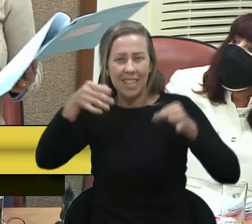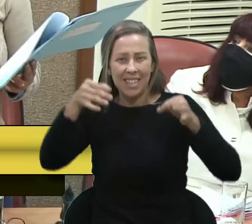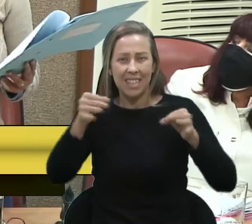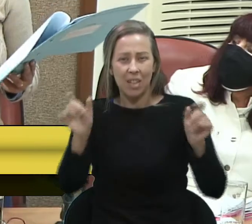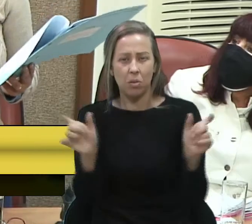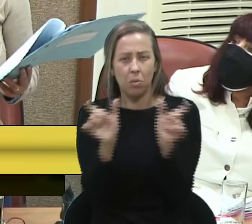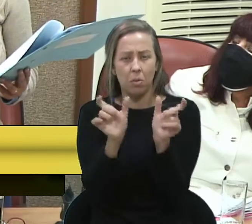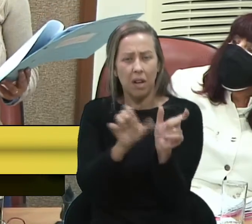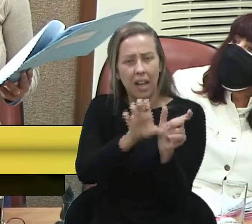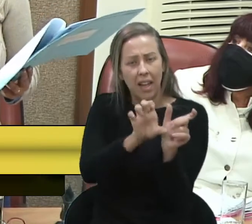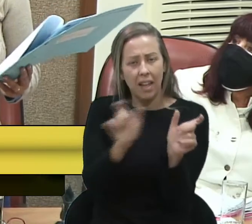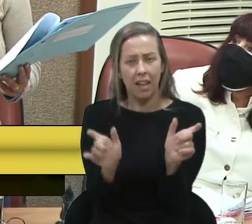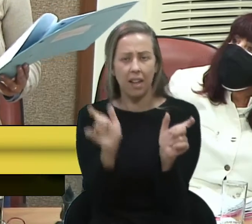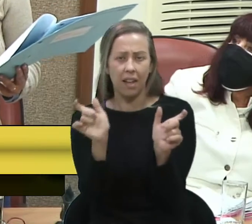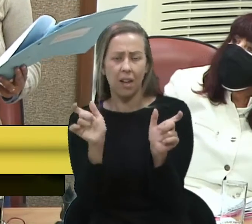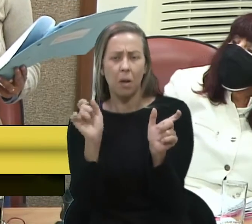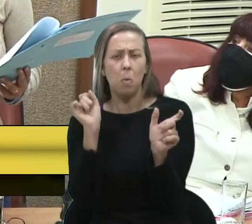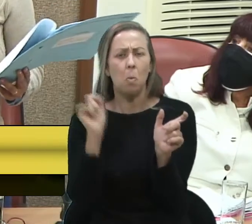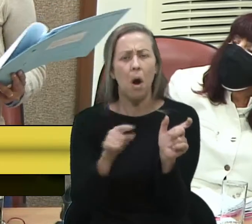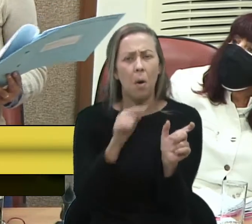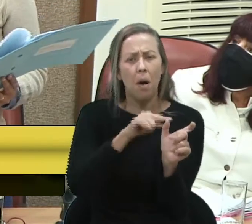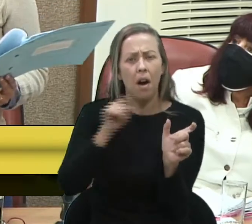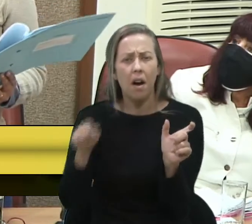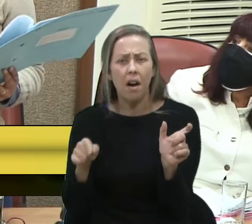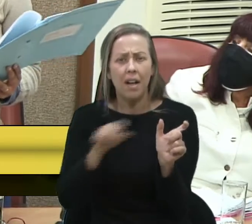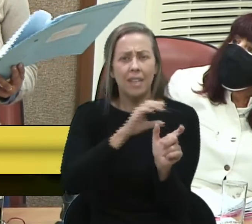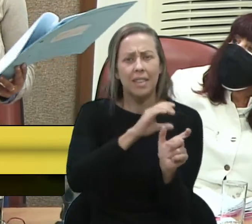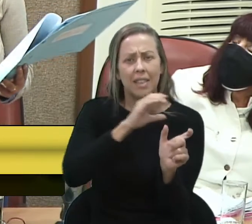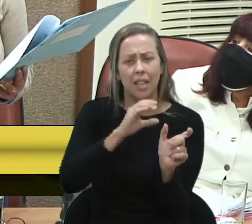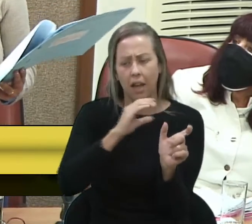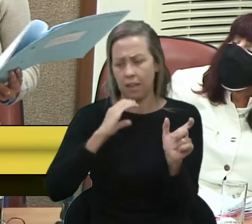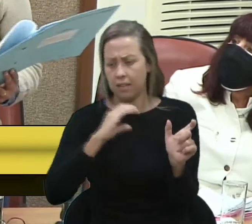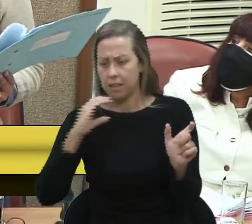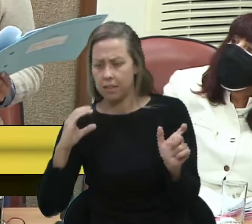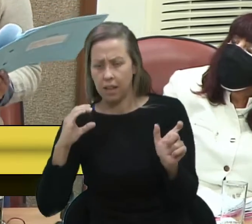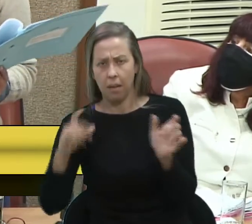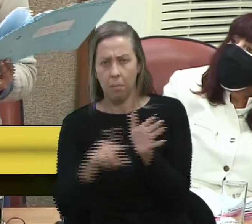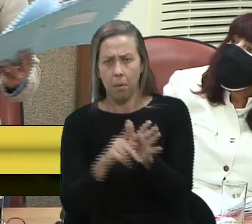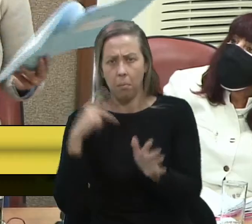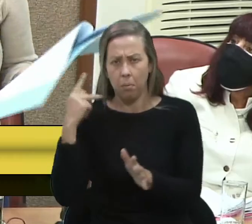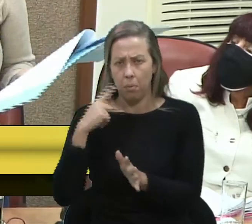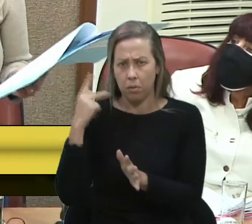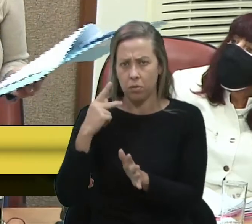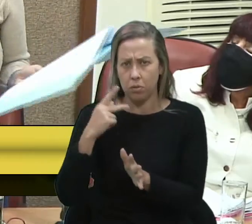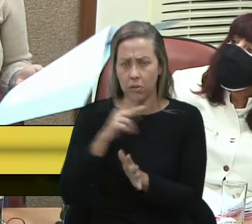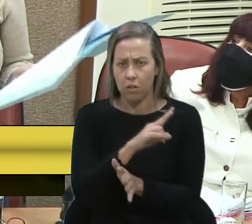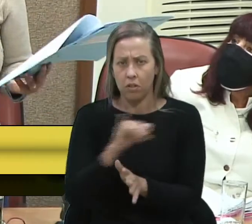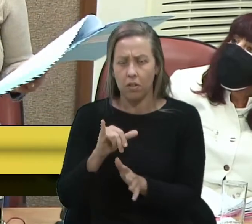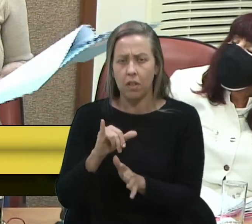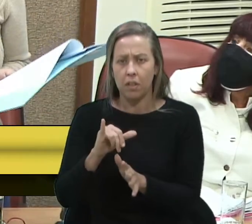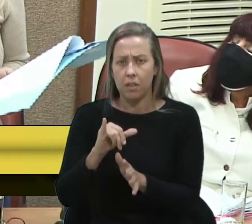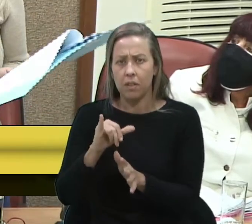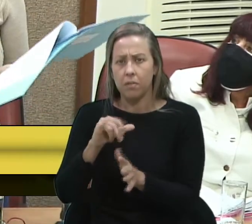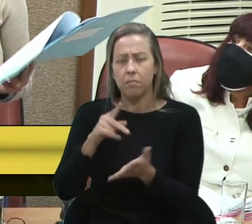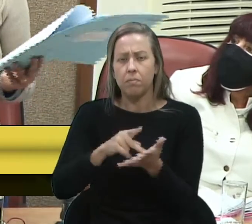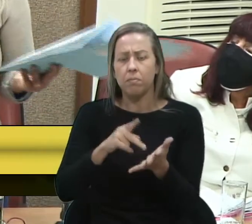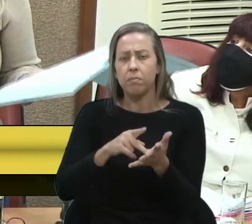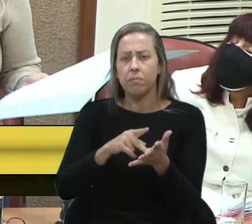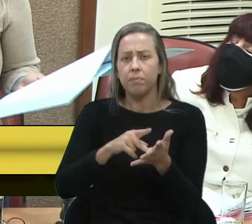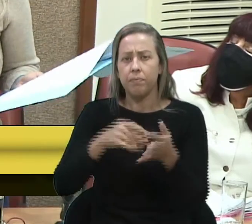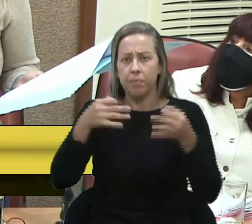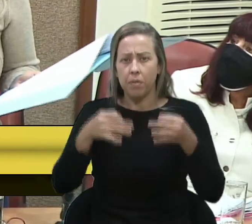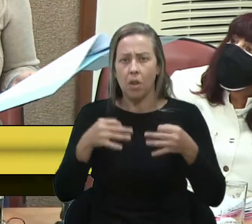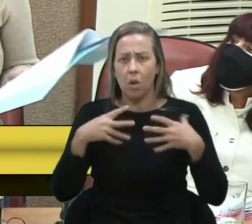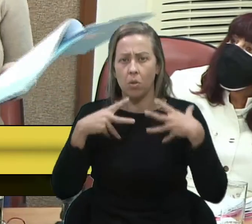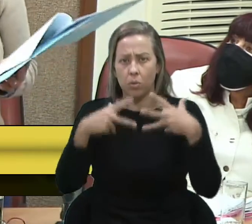fico pensando, bom, qual cargo, qual CC não é um cargo político, né? A gente vai abrir, na verdade, a gente vai excetuar